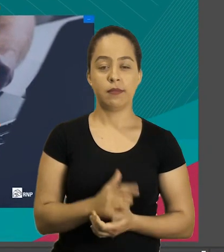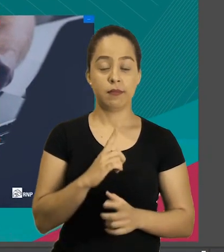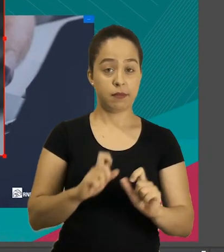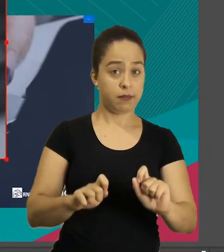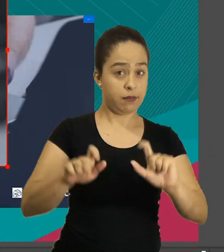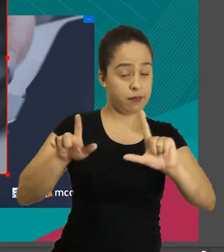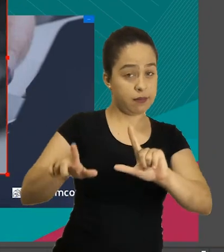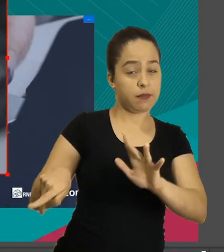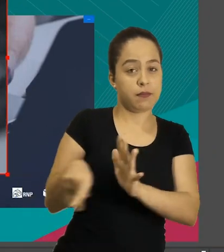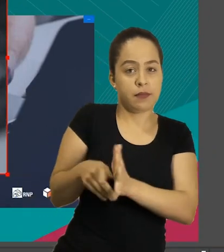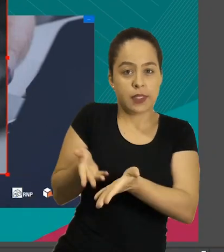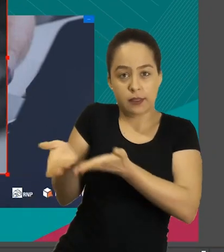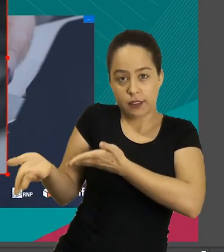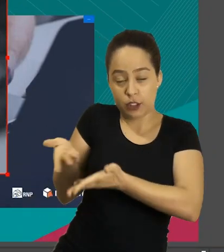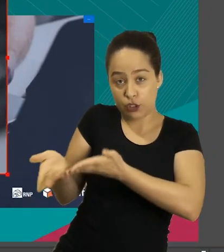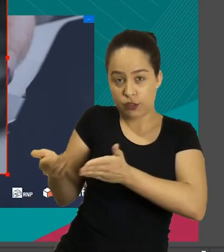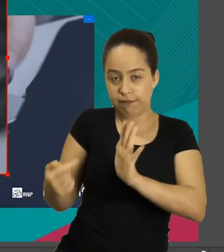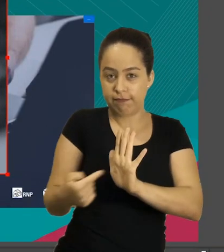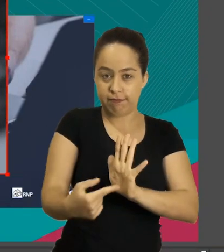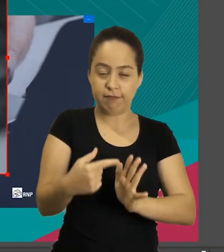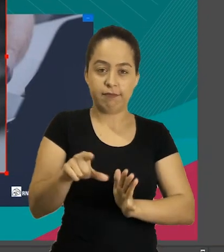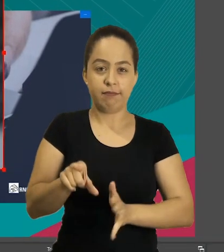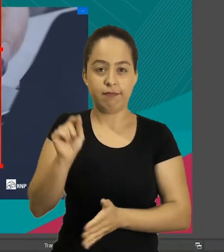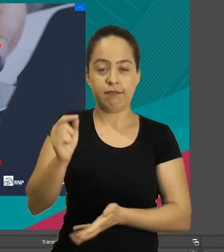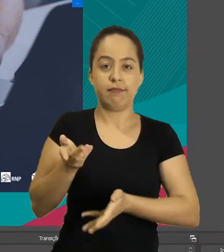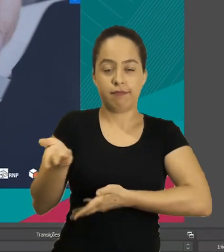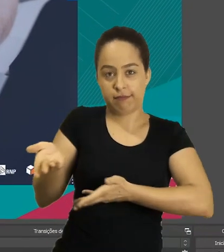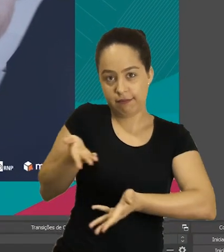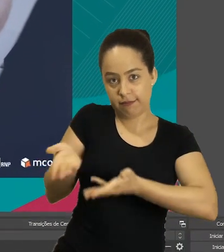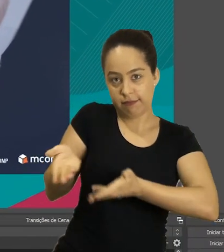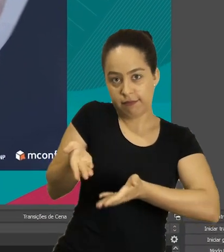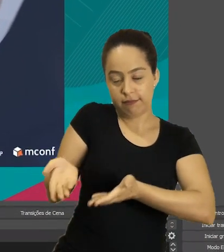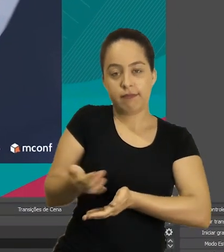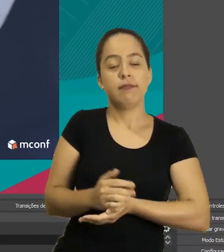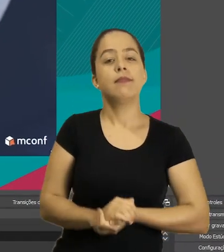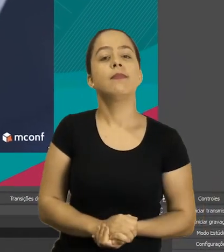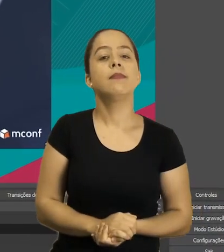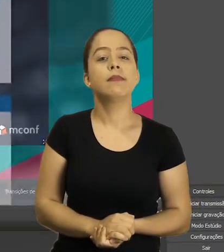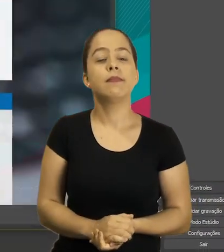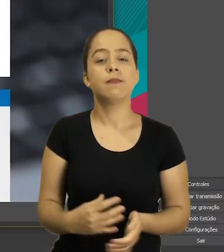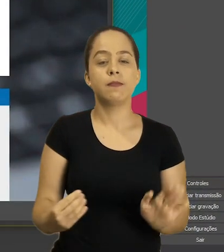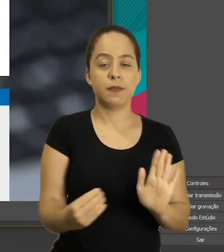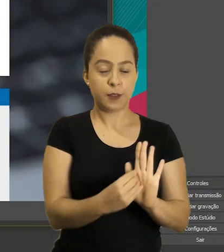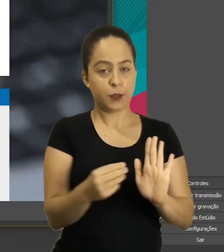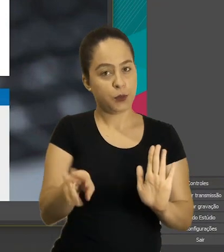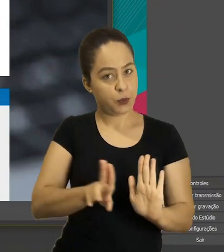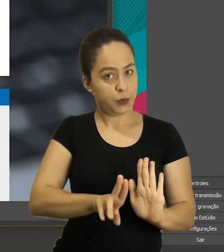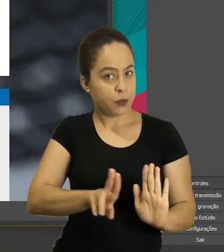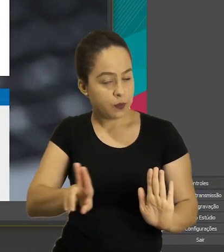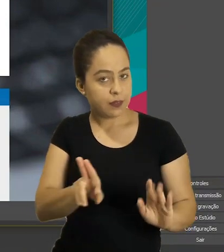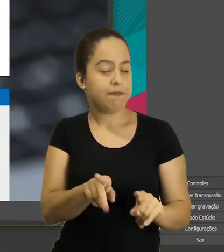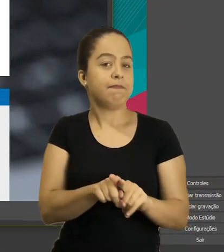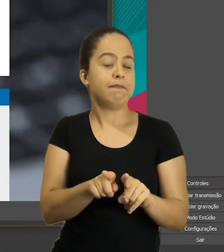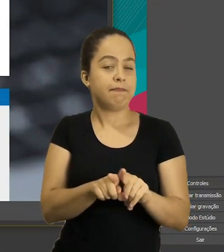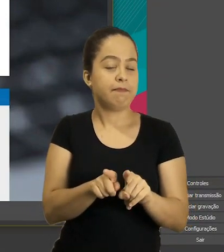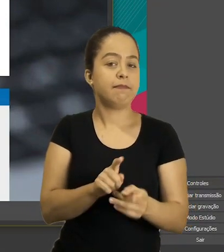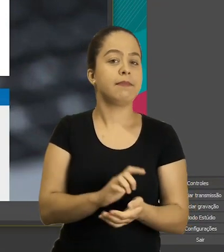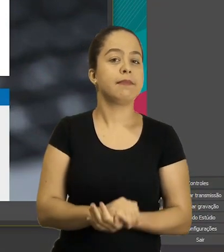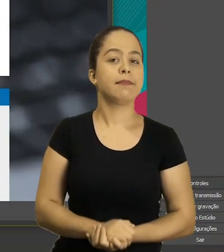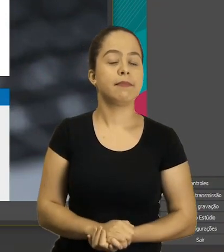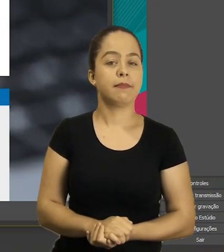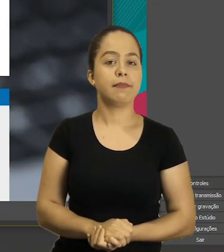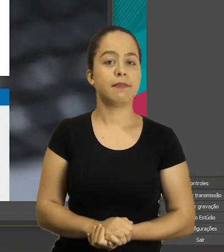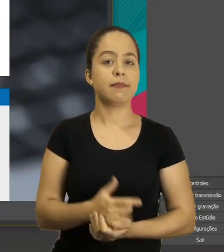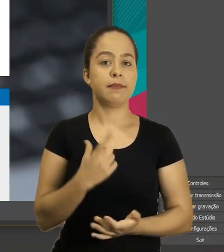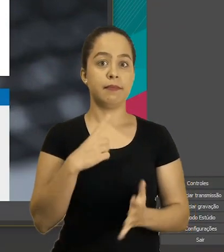aqui ficou a janela vou interagir aqui na opção de interagir vou colocar meu nome